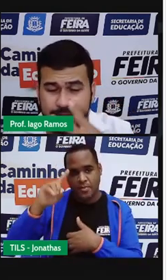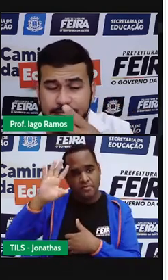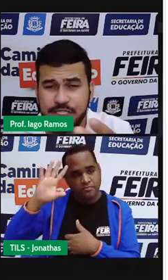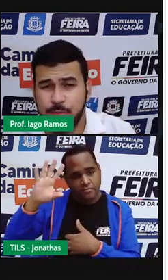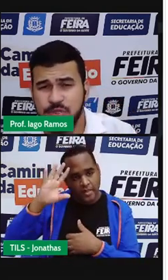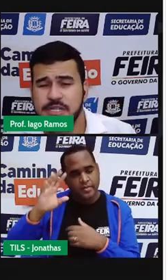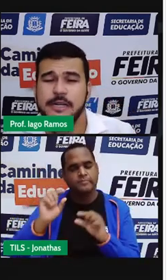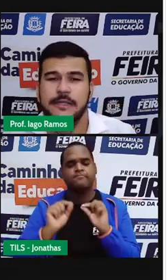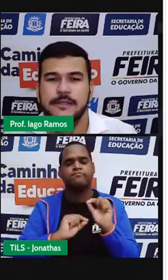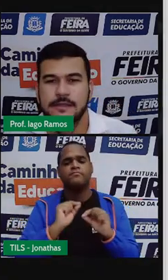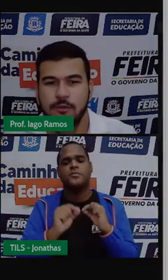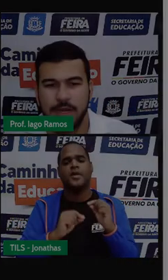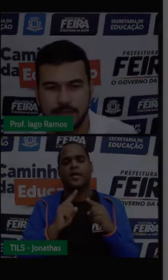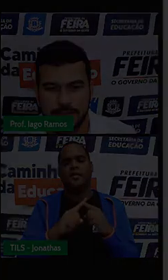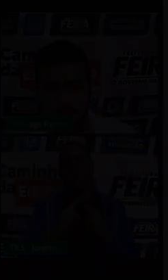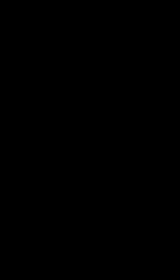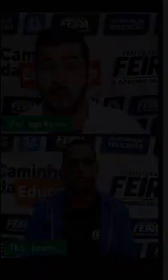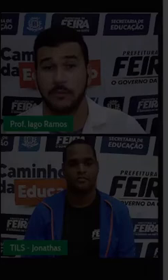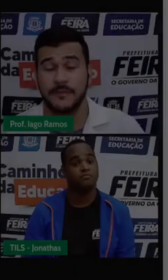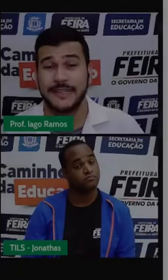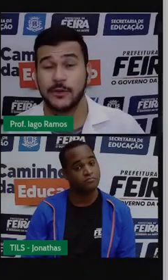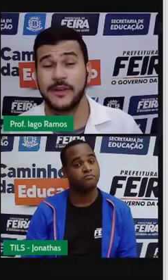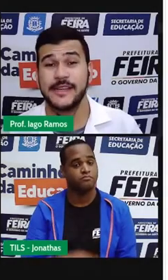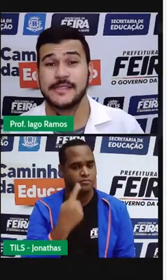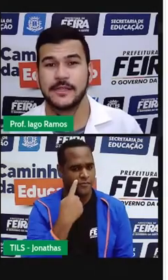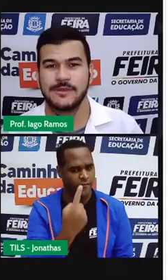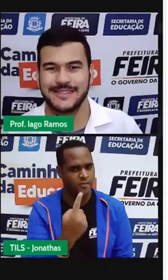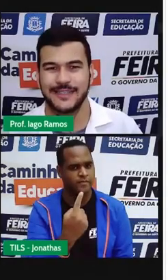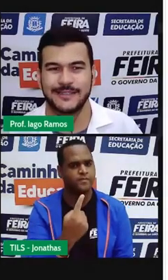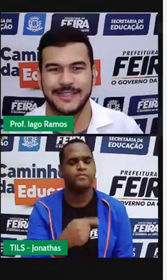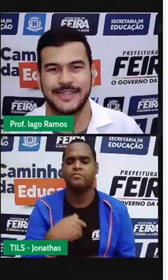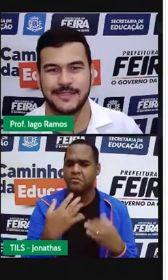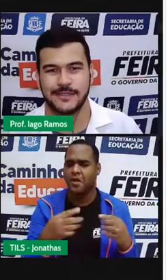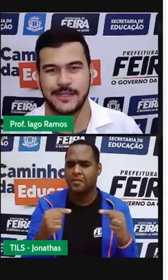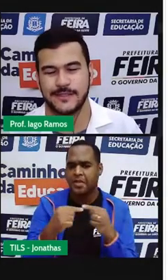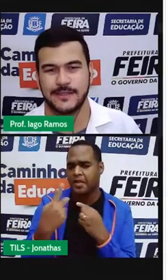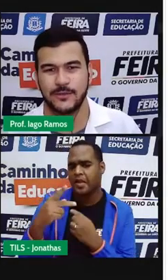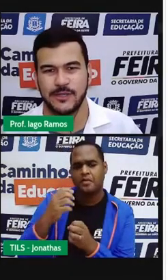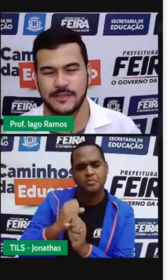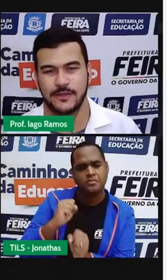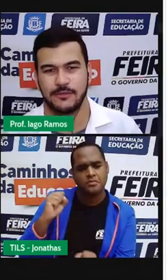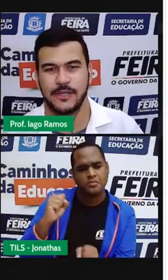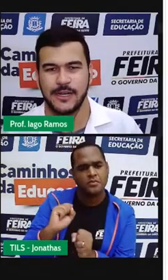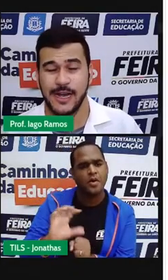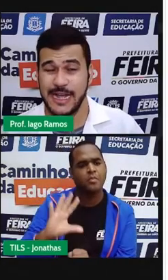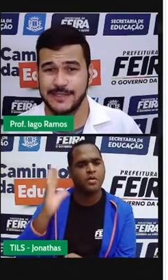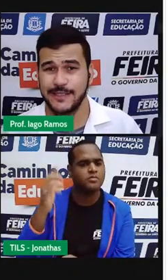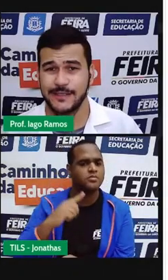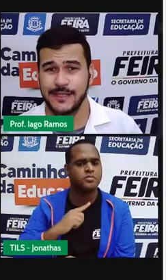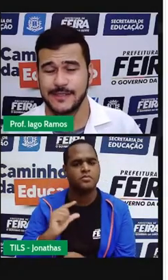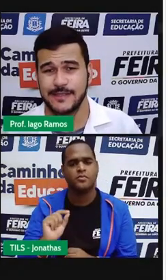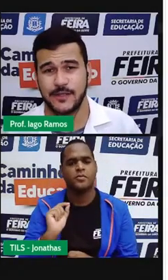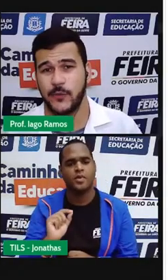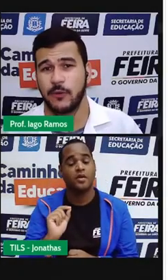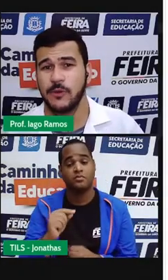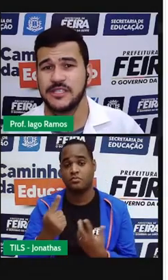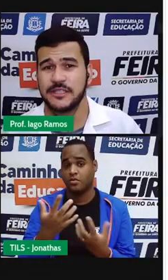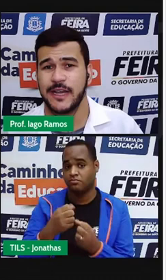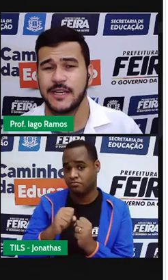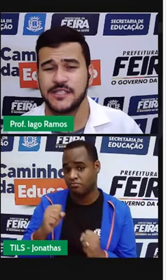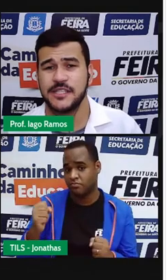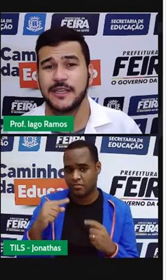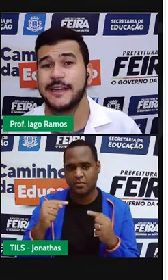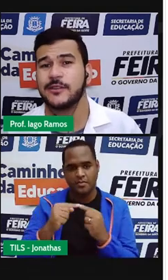que tipo de grandezas são essas. Então, quem são as grandezas dessa situação? As grandezas são a